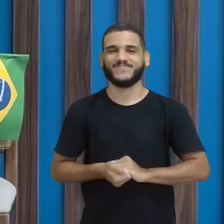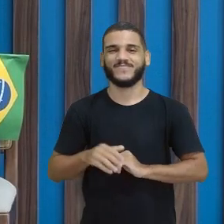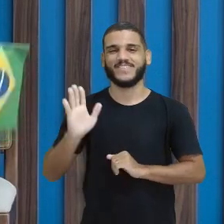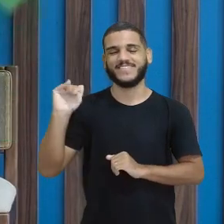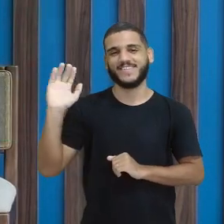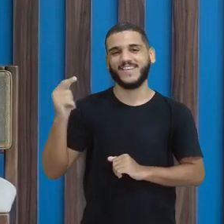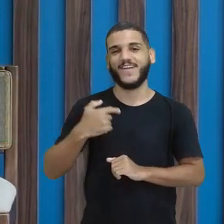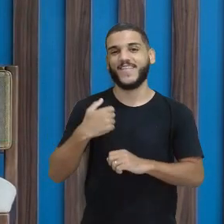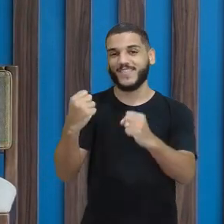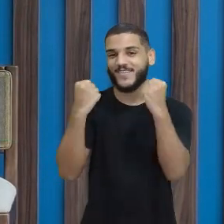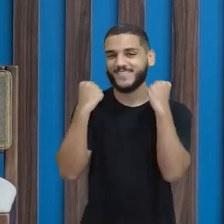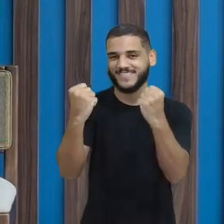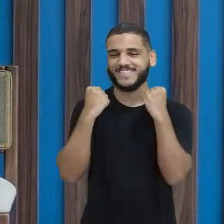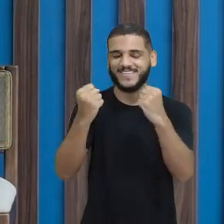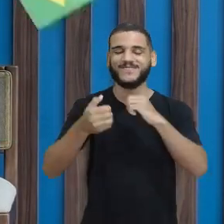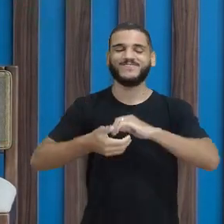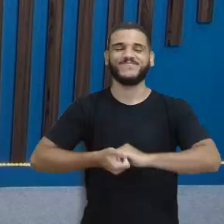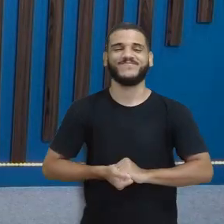embora Fazer minha torcida Tá viu?